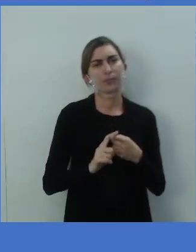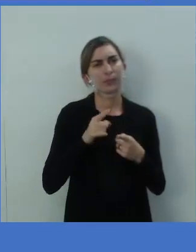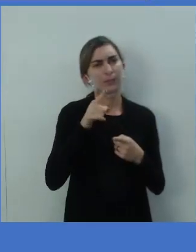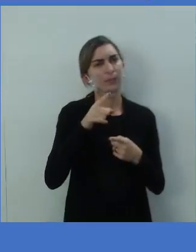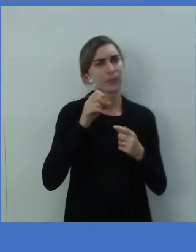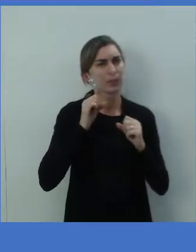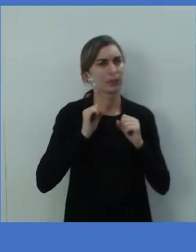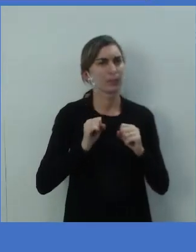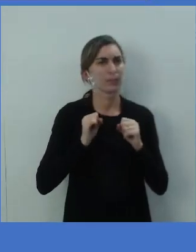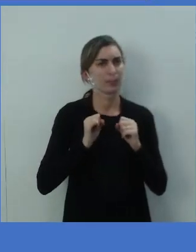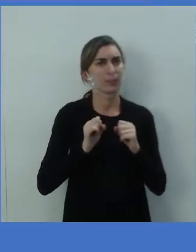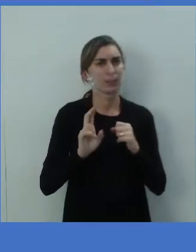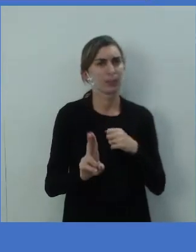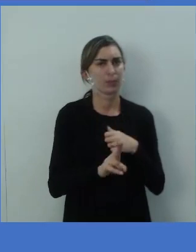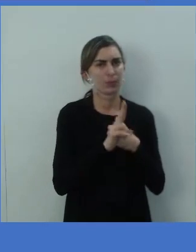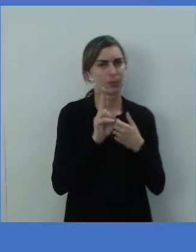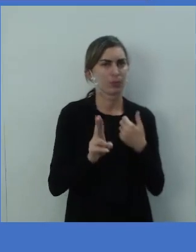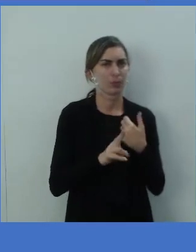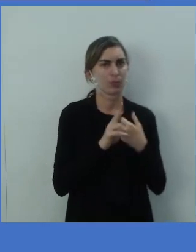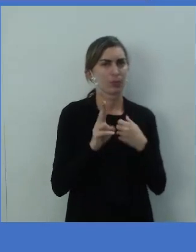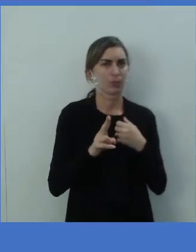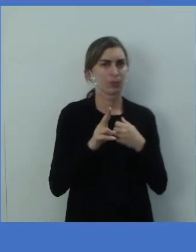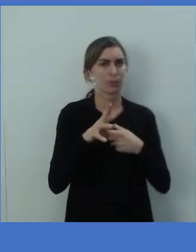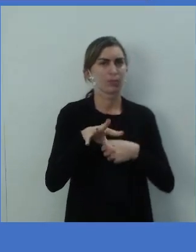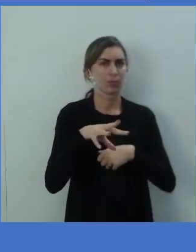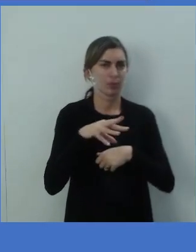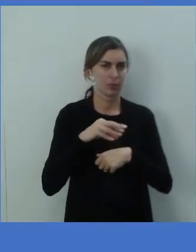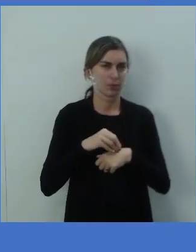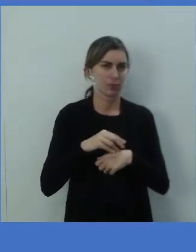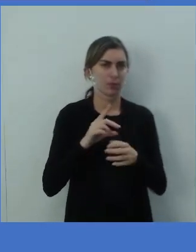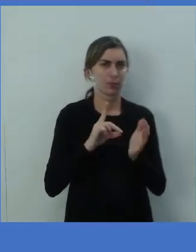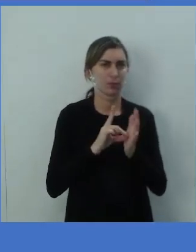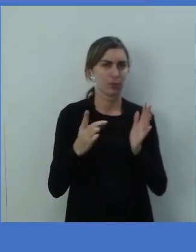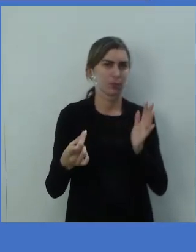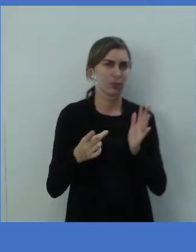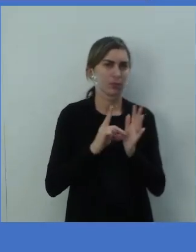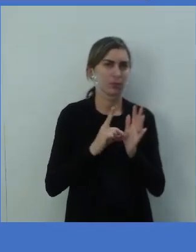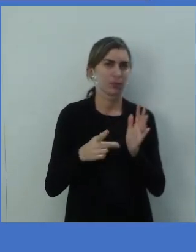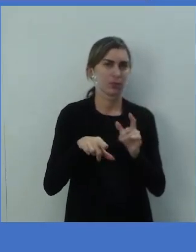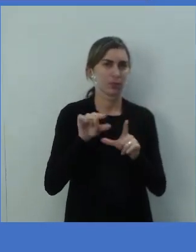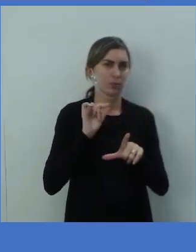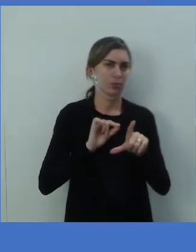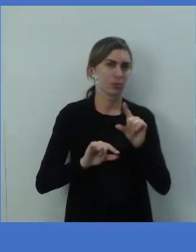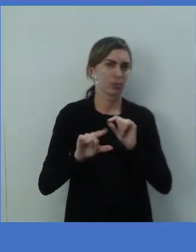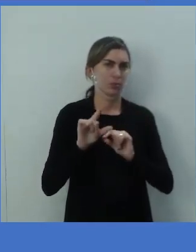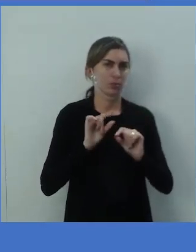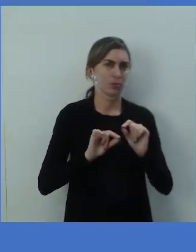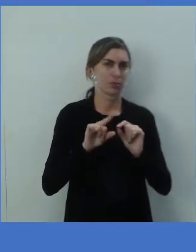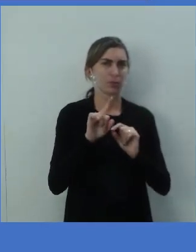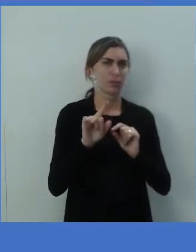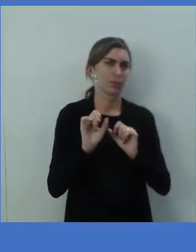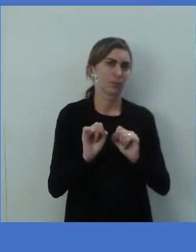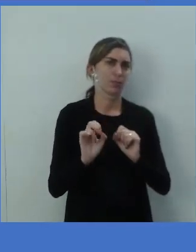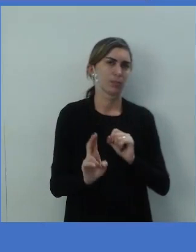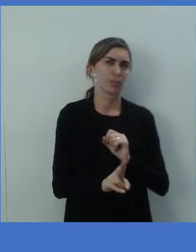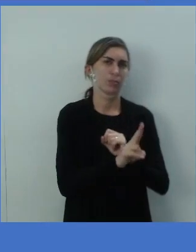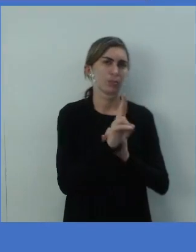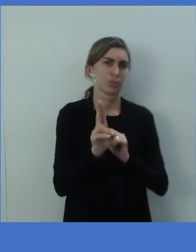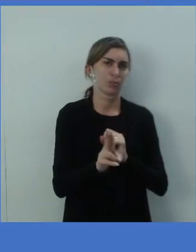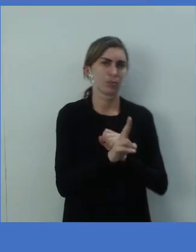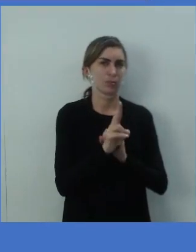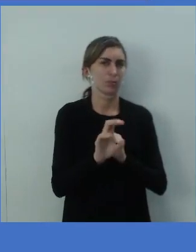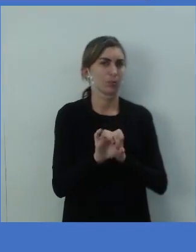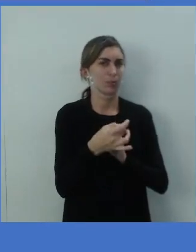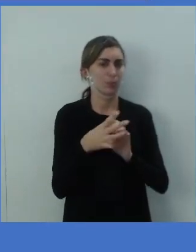pode usar. Então, você pode pegar o dicionário e escolher esse objeto que você pode usar ou